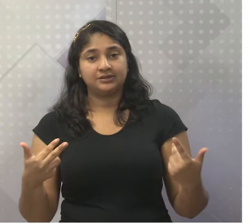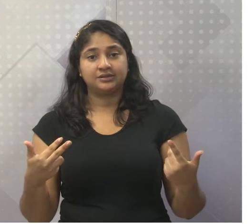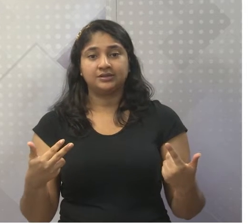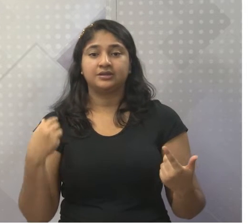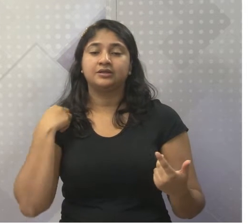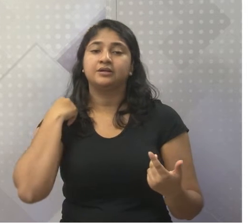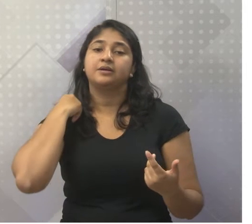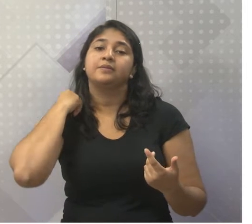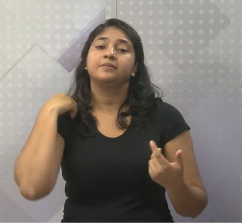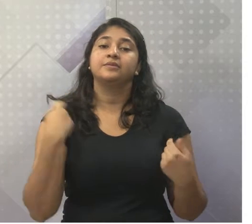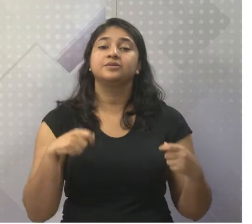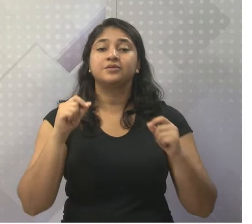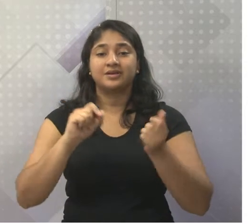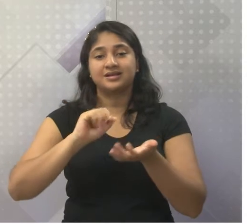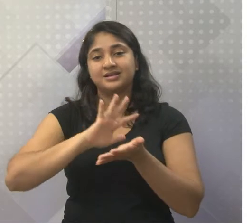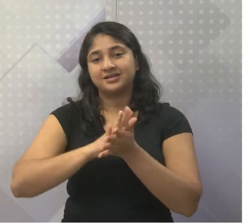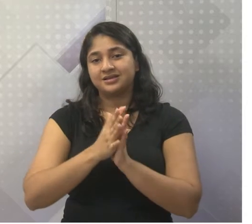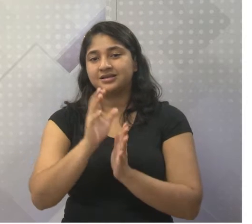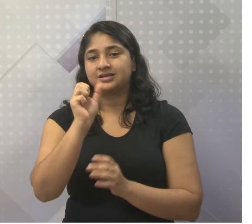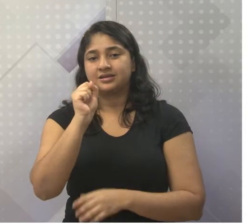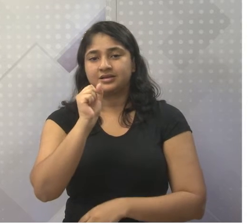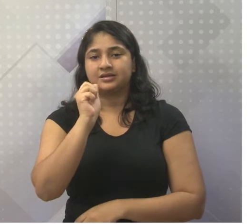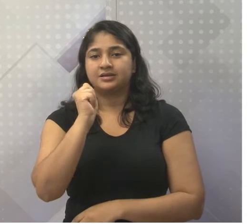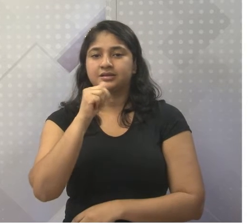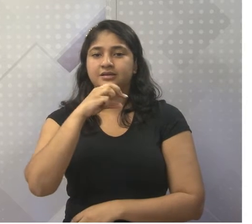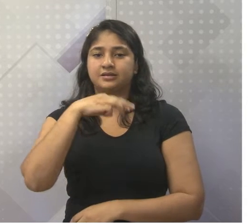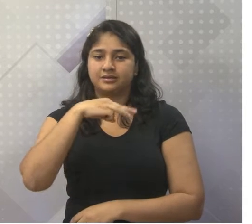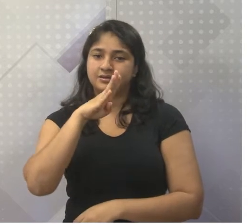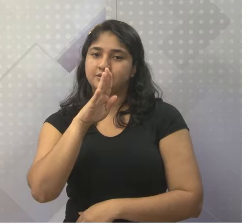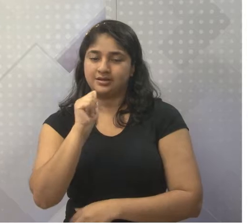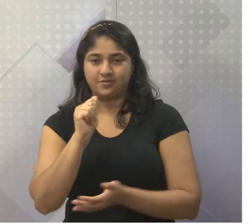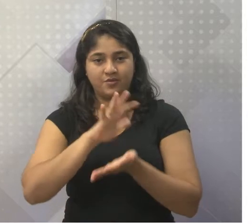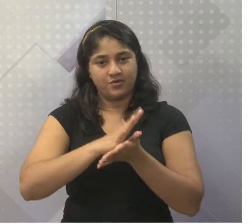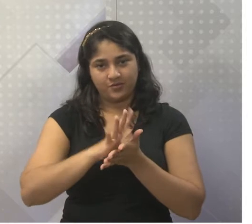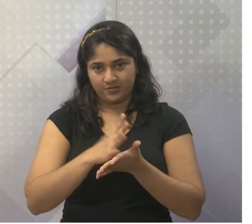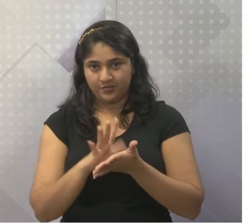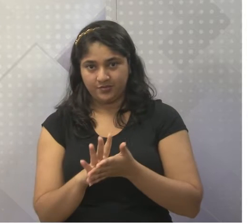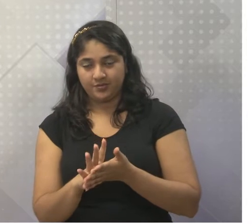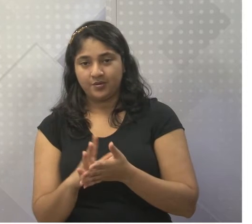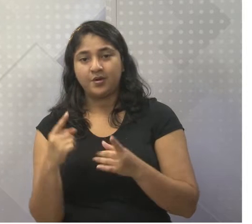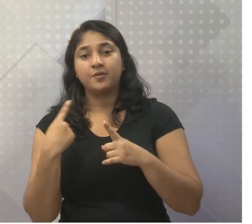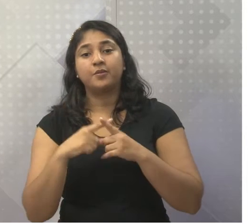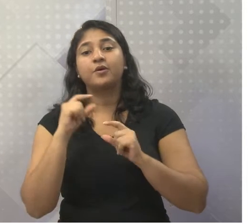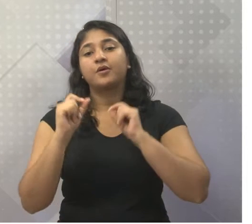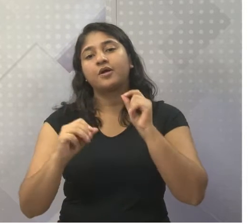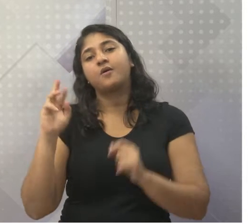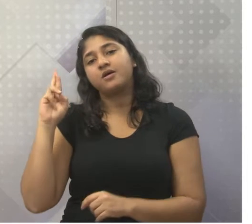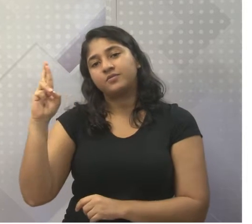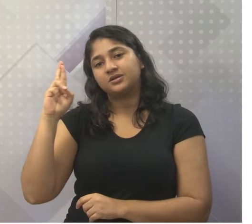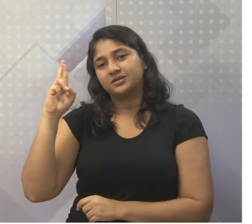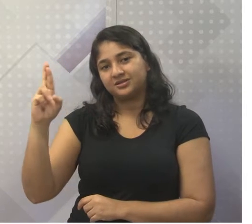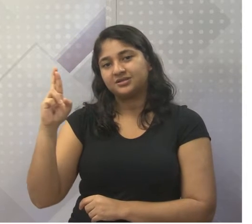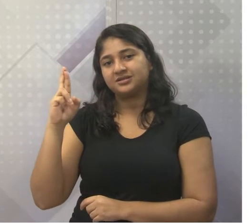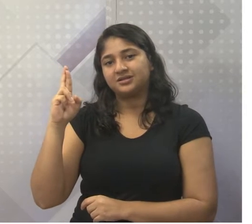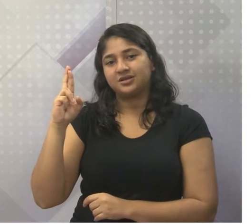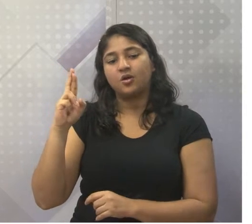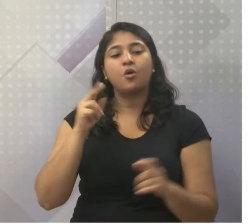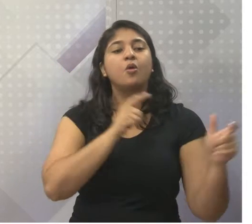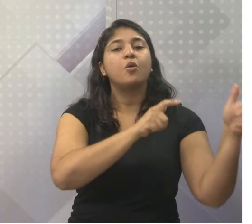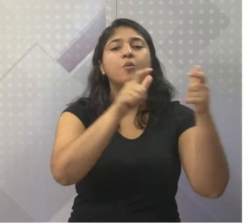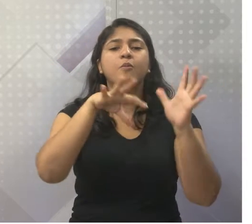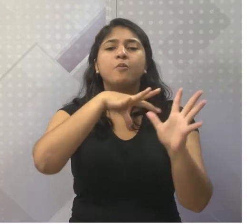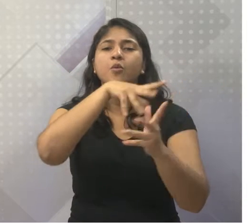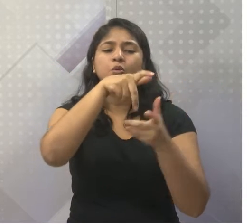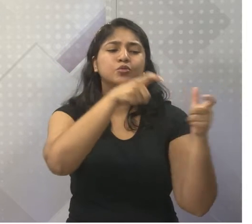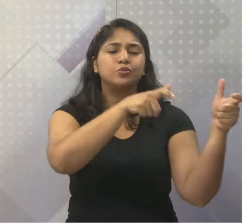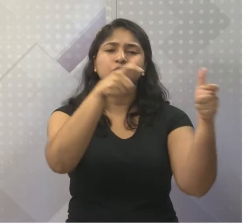como não falar do samba, né? O seria o Brasil sem o samba? O samba é uma representação do Brasil em qualquer lugar do